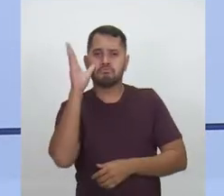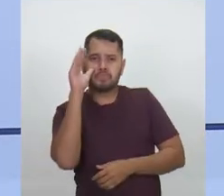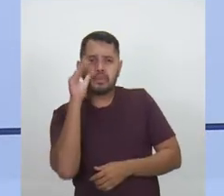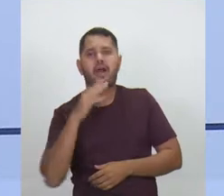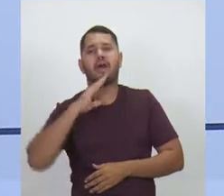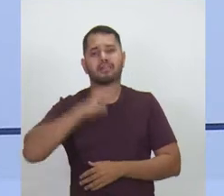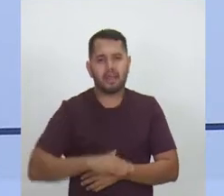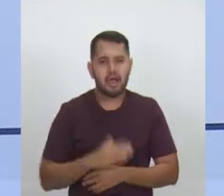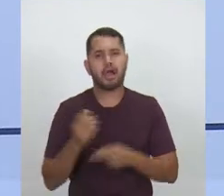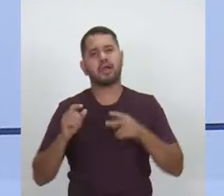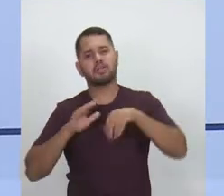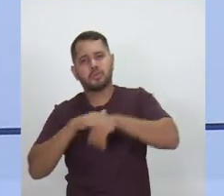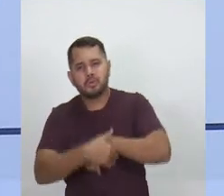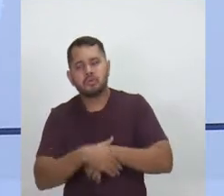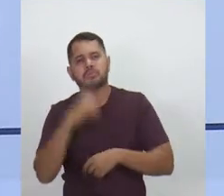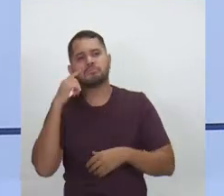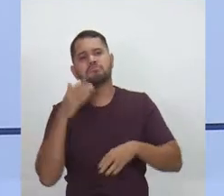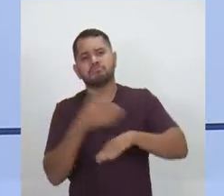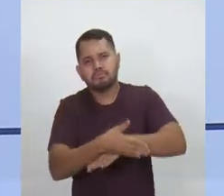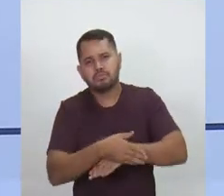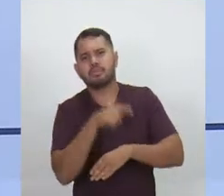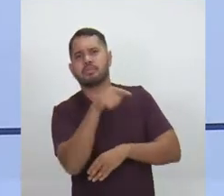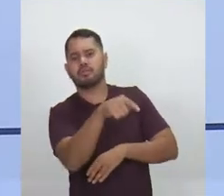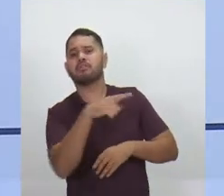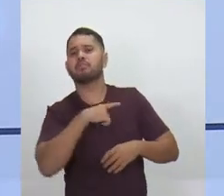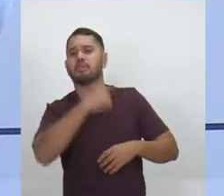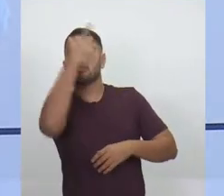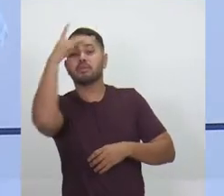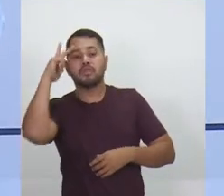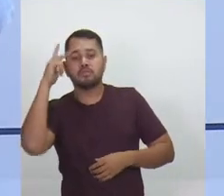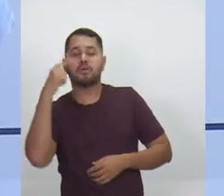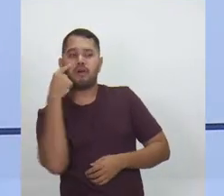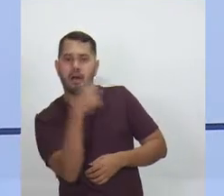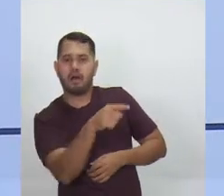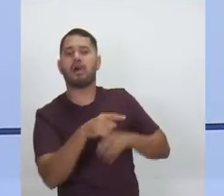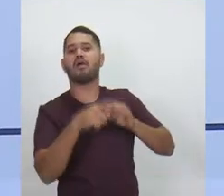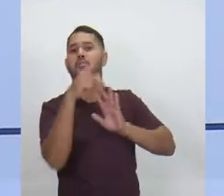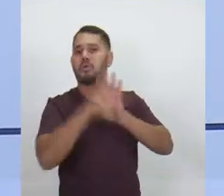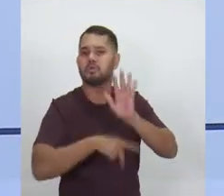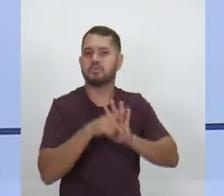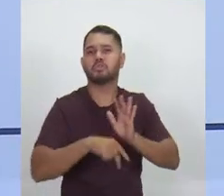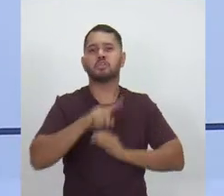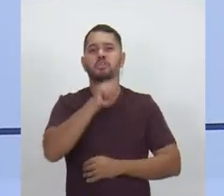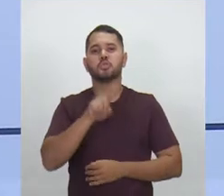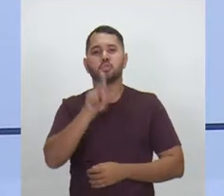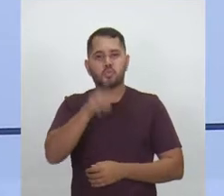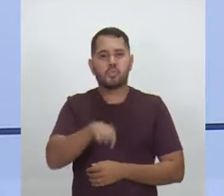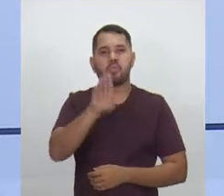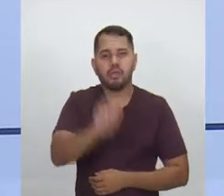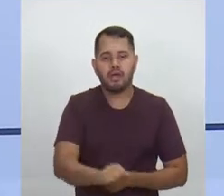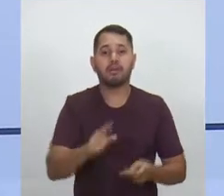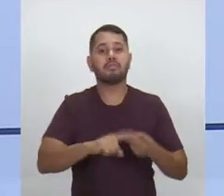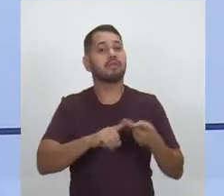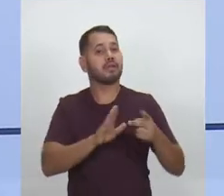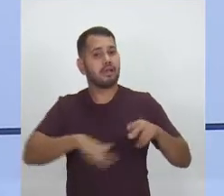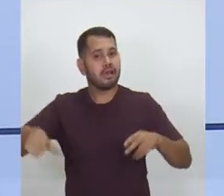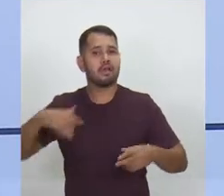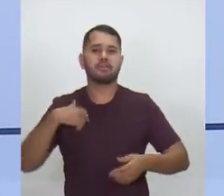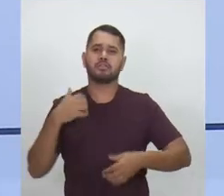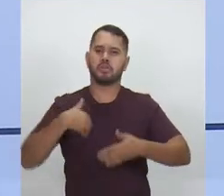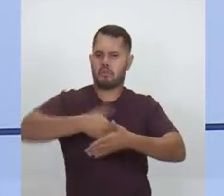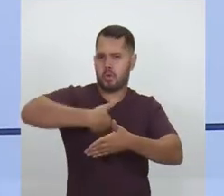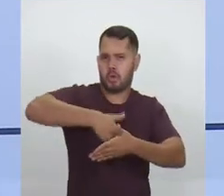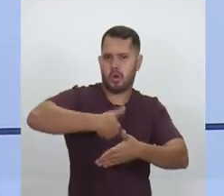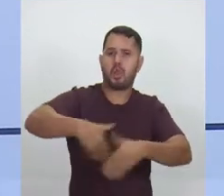tarde, no início de noite, tem alguém participando ali de um movimento, de uma zumba. No fim de semana, a molecada está jogando bola